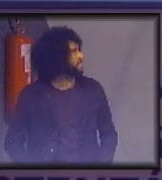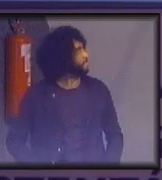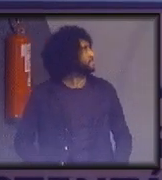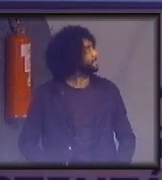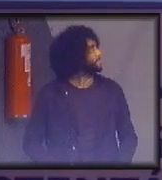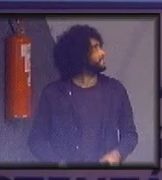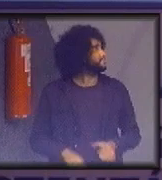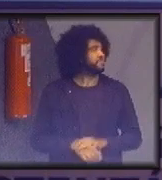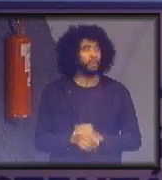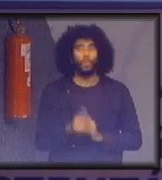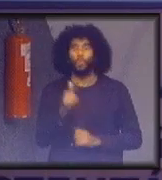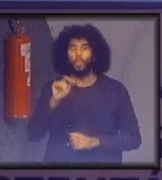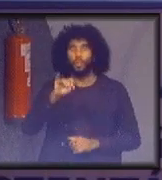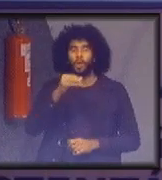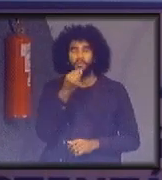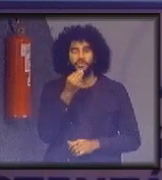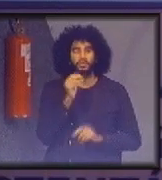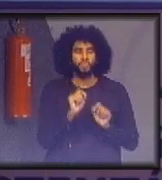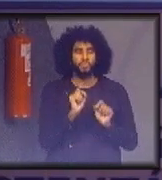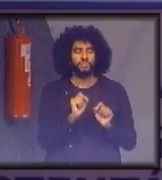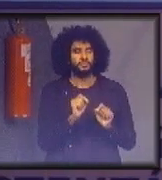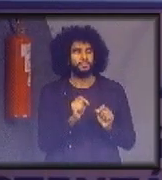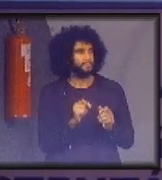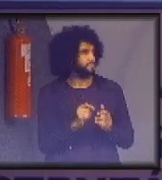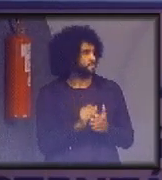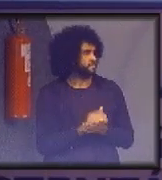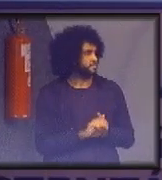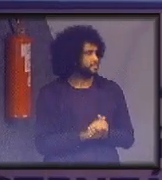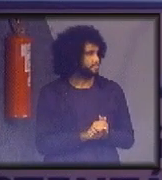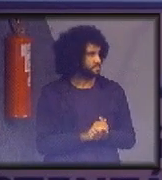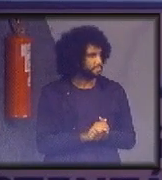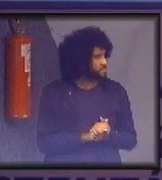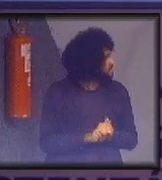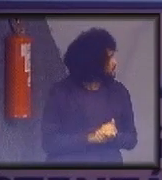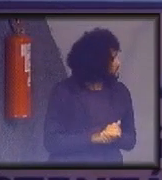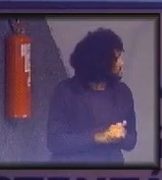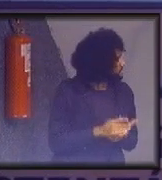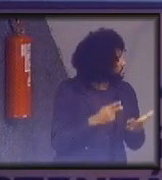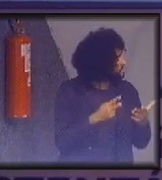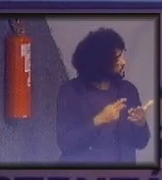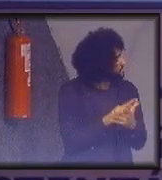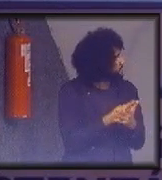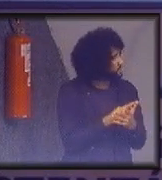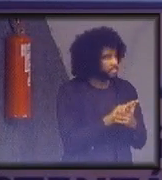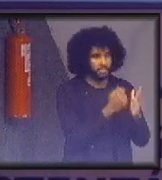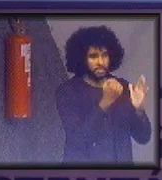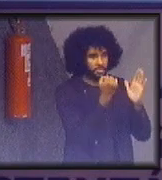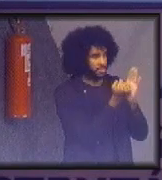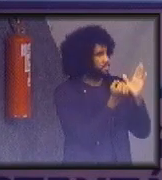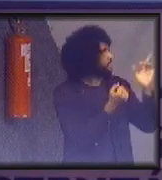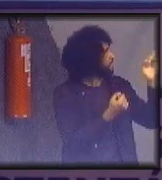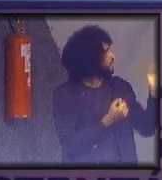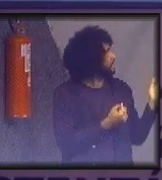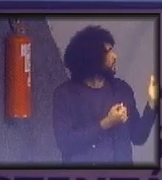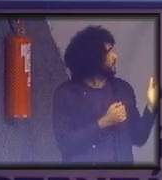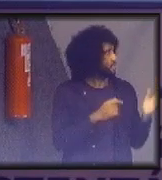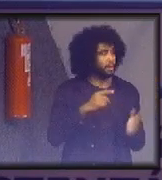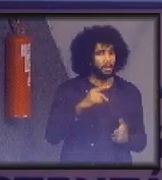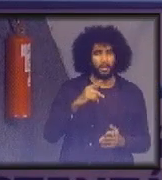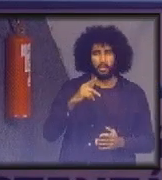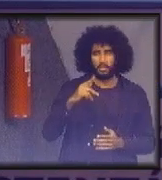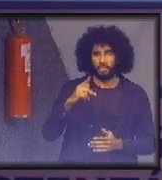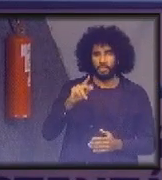Outra oportunidade é o que está ocorrendo, eu só identifiquei a Philips por enquanto, mas talvez tenha outras, talvez a Osran faça também,